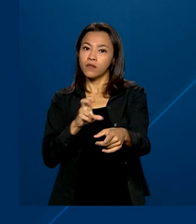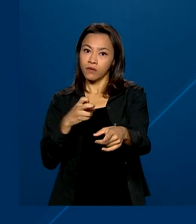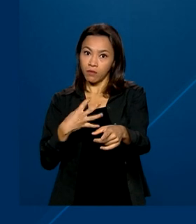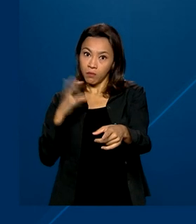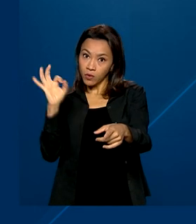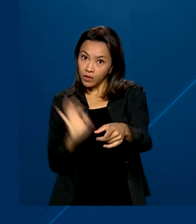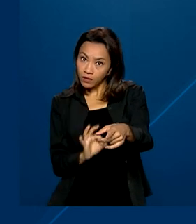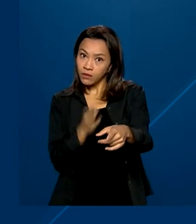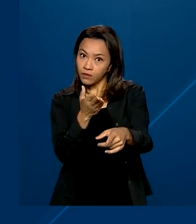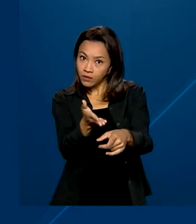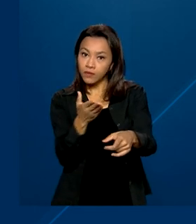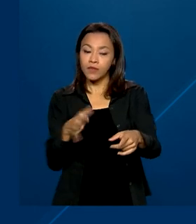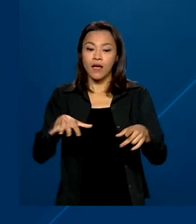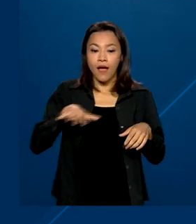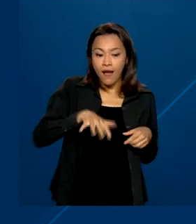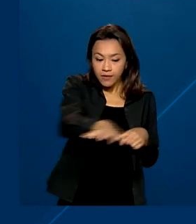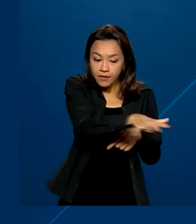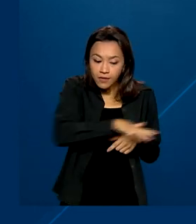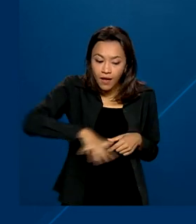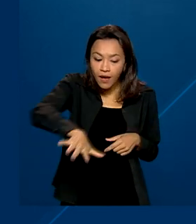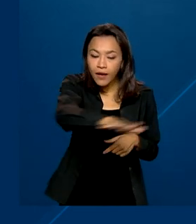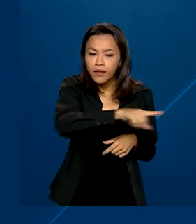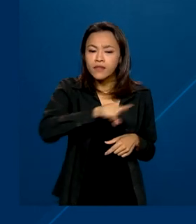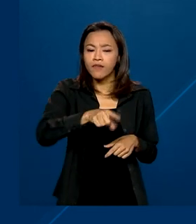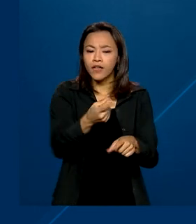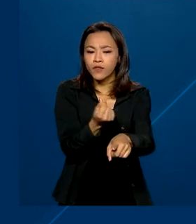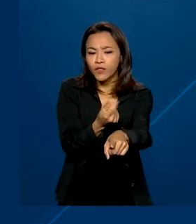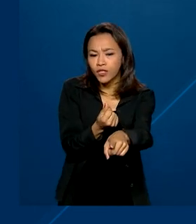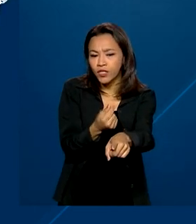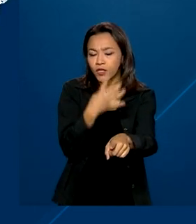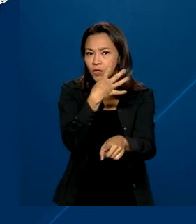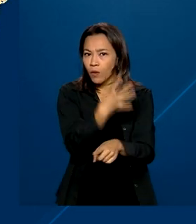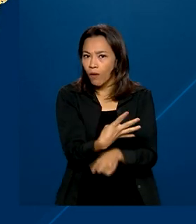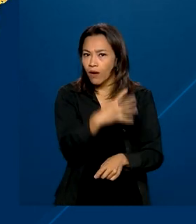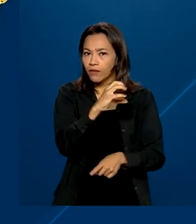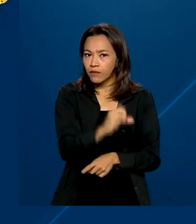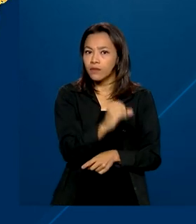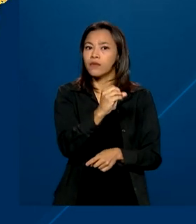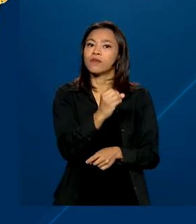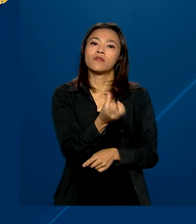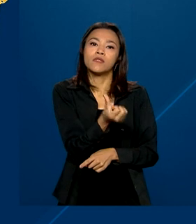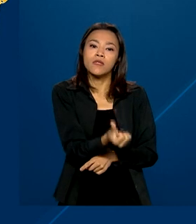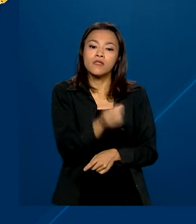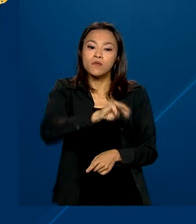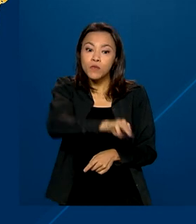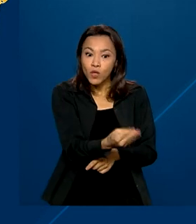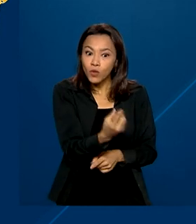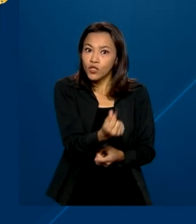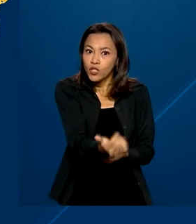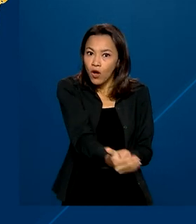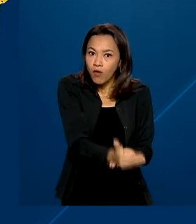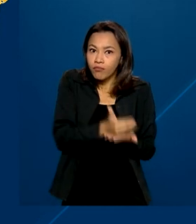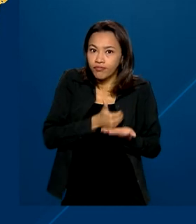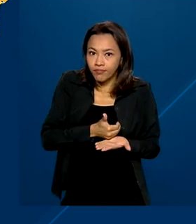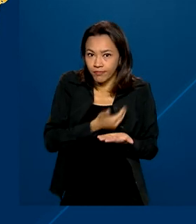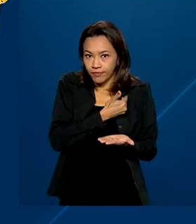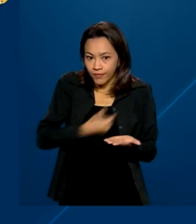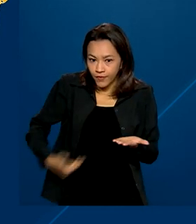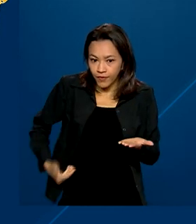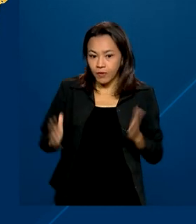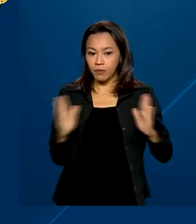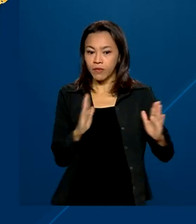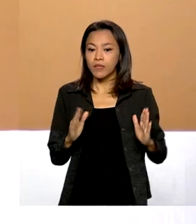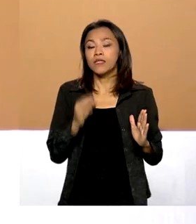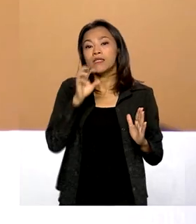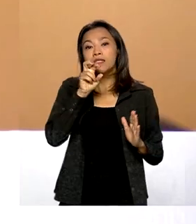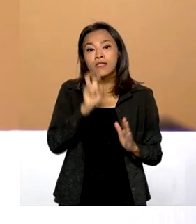exigidas em edital. As áreas arrematadas vão gerar investimentos da ordem de 406 milhões de reais nos próximos anos em seis